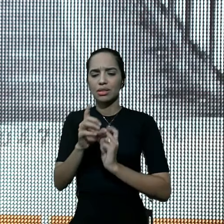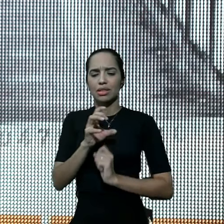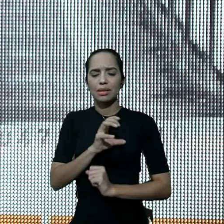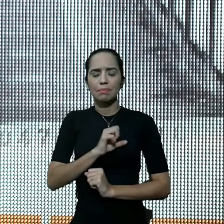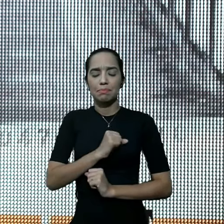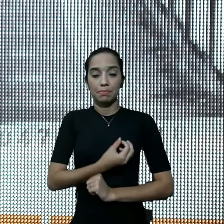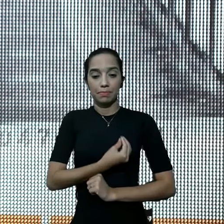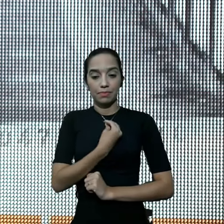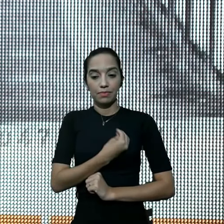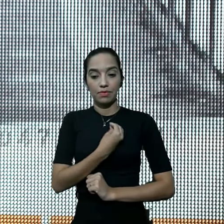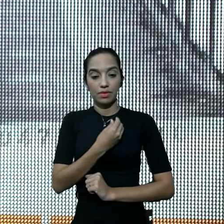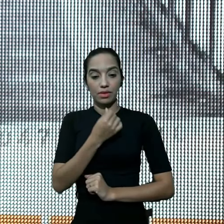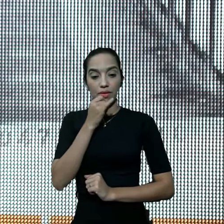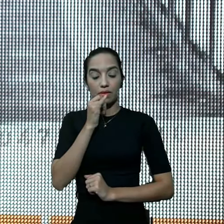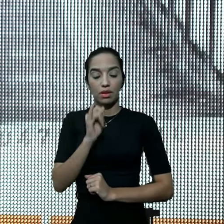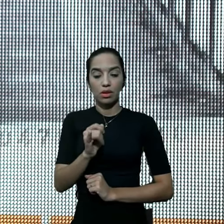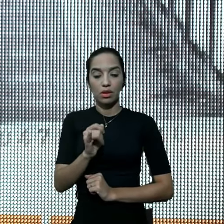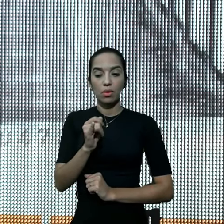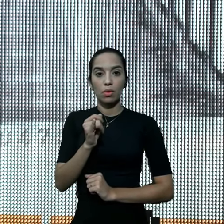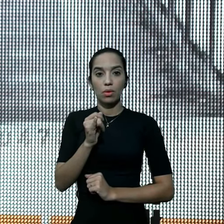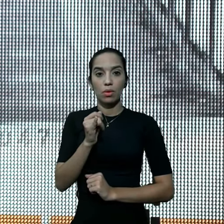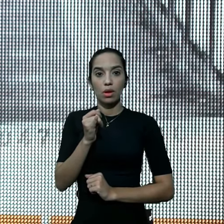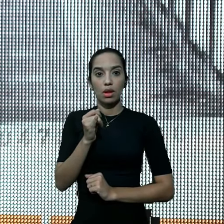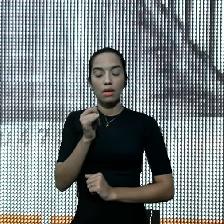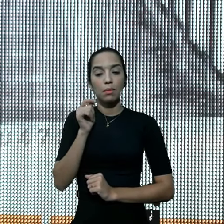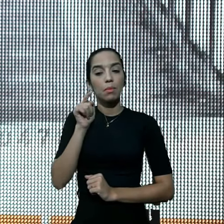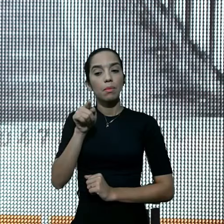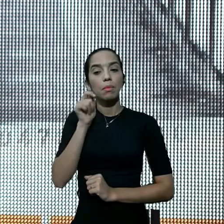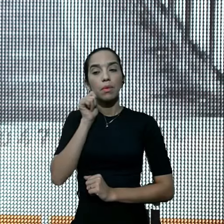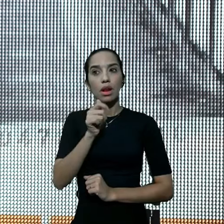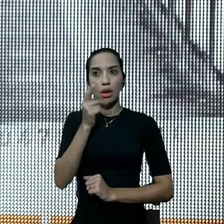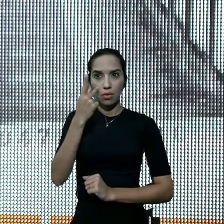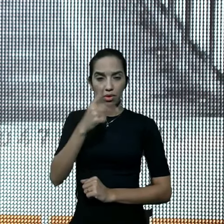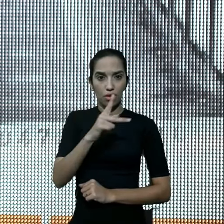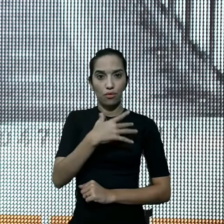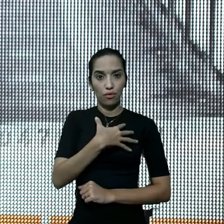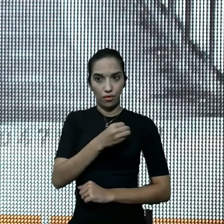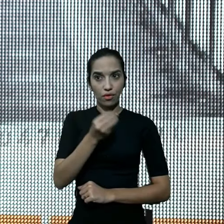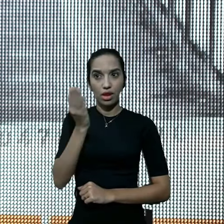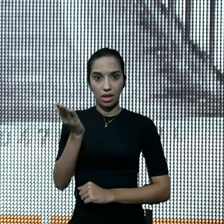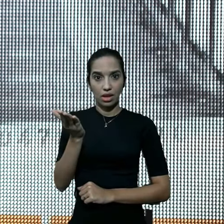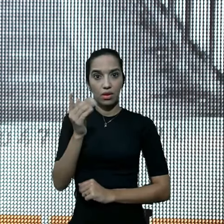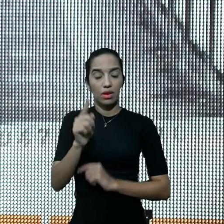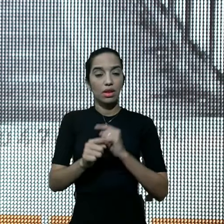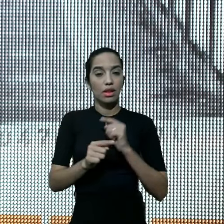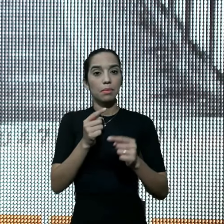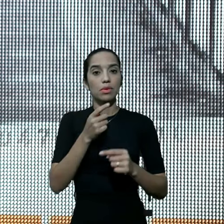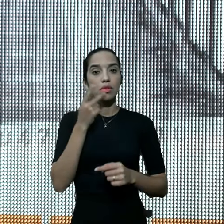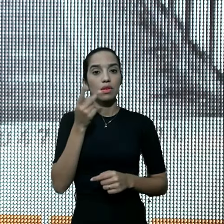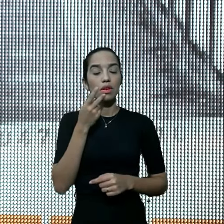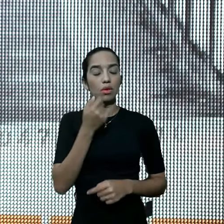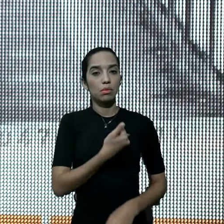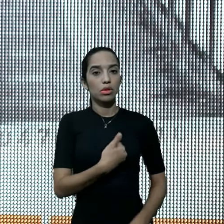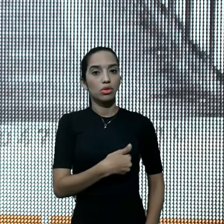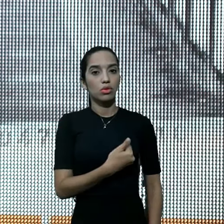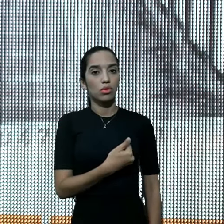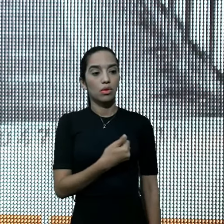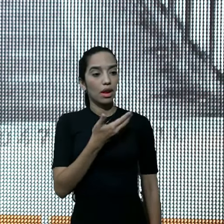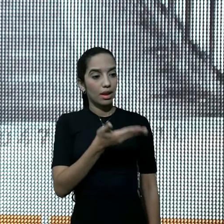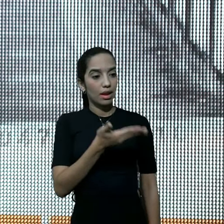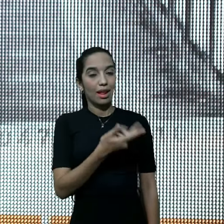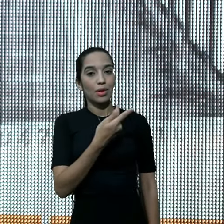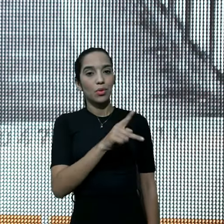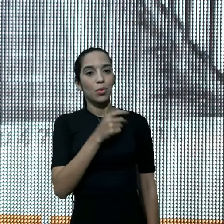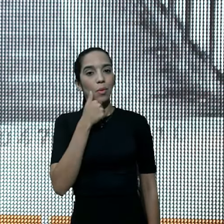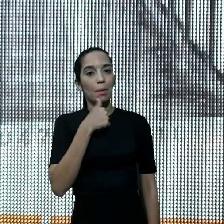presente, disse a sua mãe, mulher, eis aí o teu filho, depois então, ele disse para João, eis aí